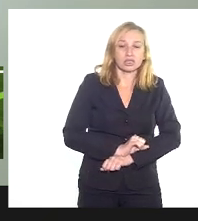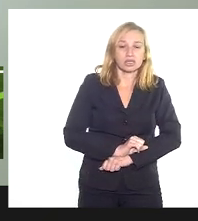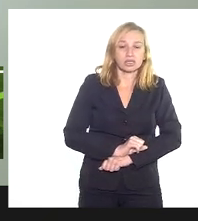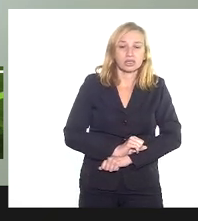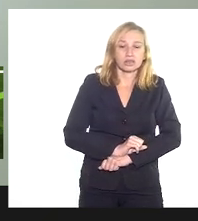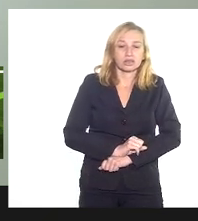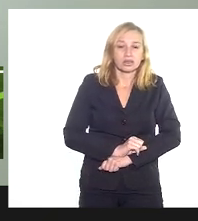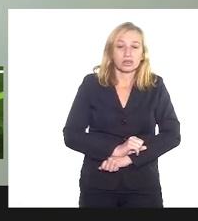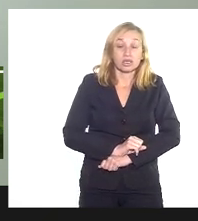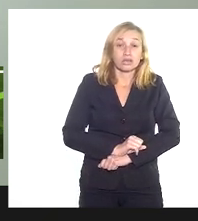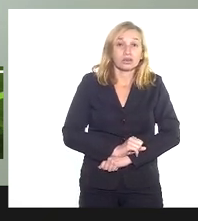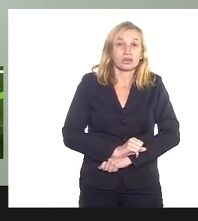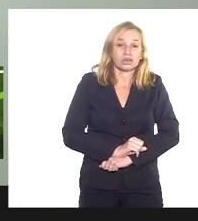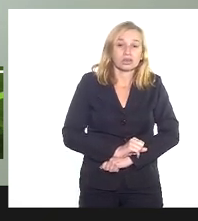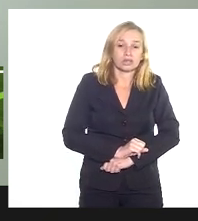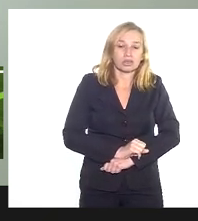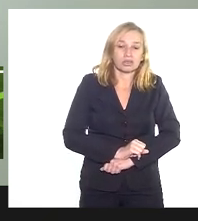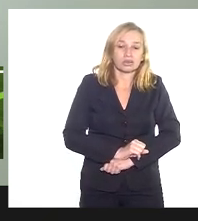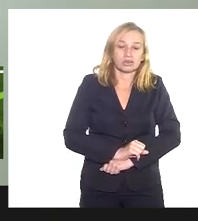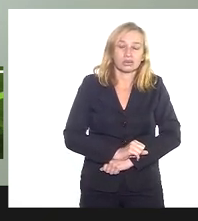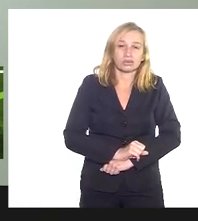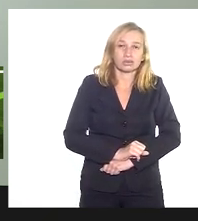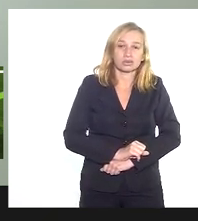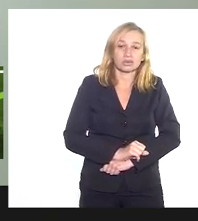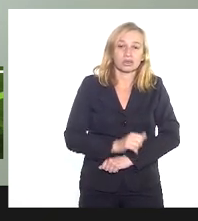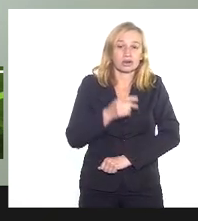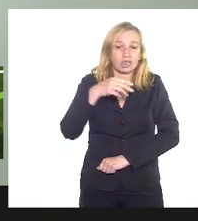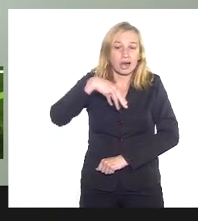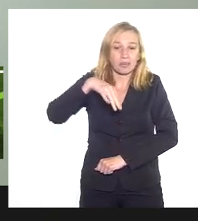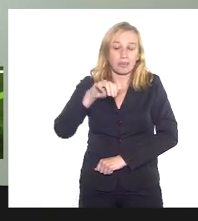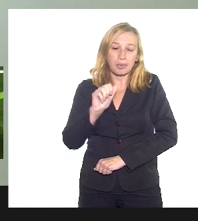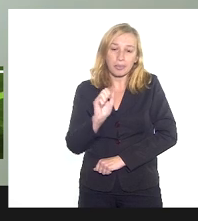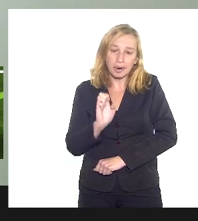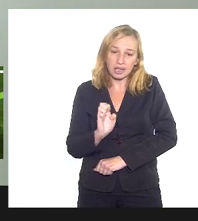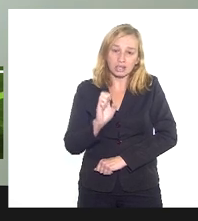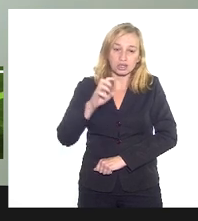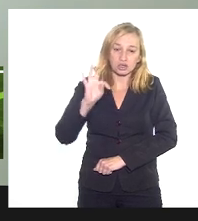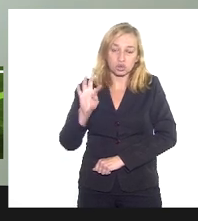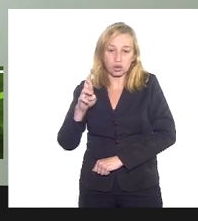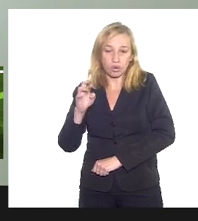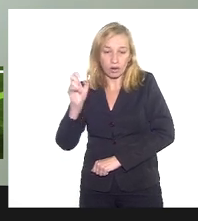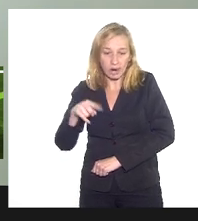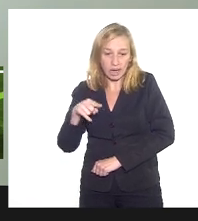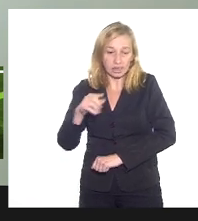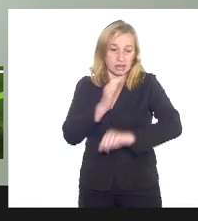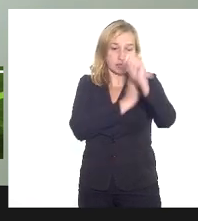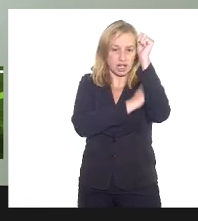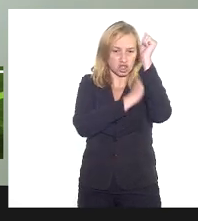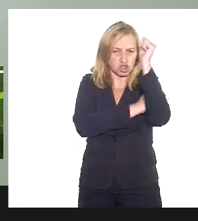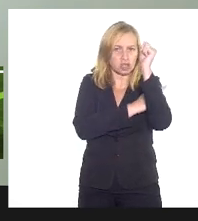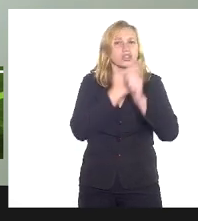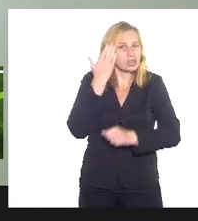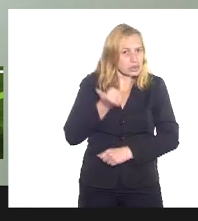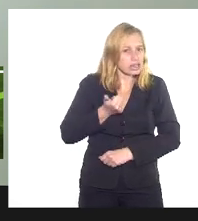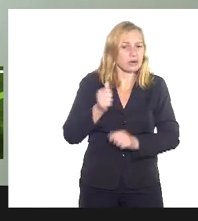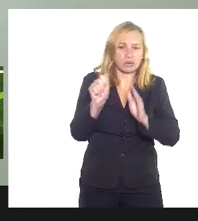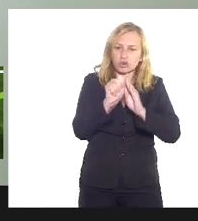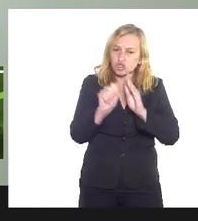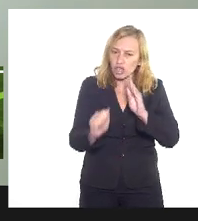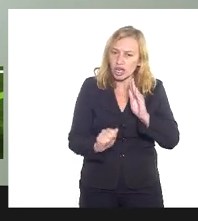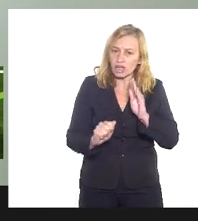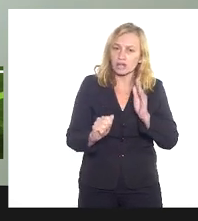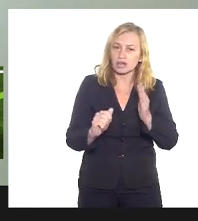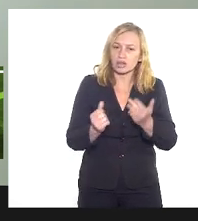aí contextualizando o que a mãe Toradi também trouxe da questão do machismo, mas me sabe que é de fato os terreiros, na sua